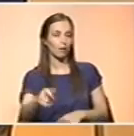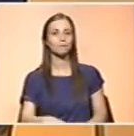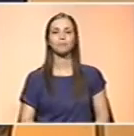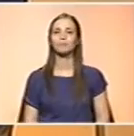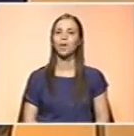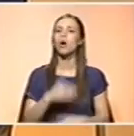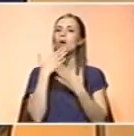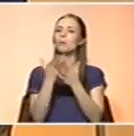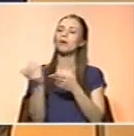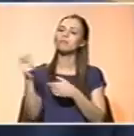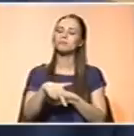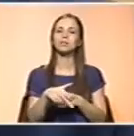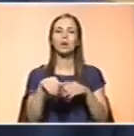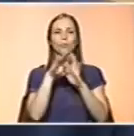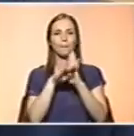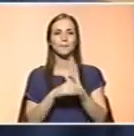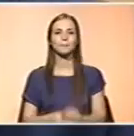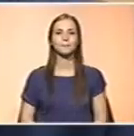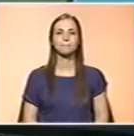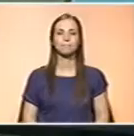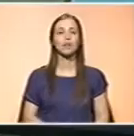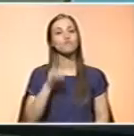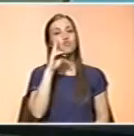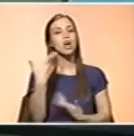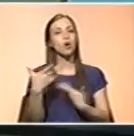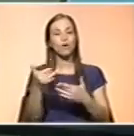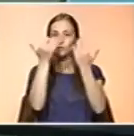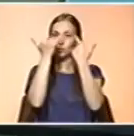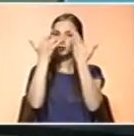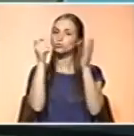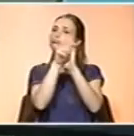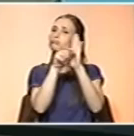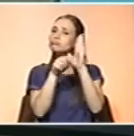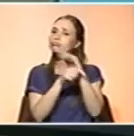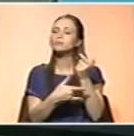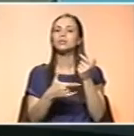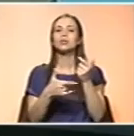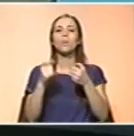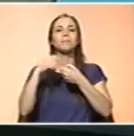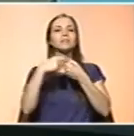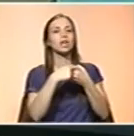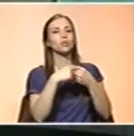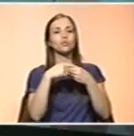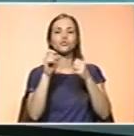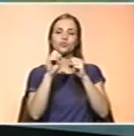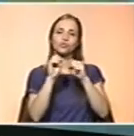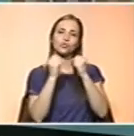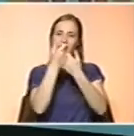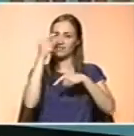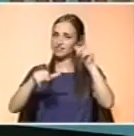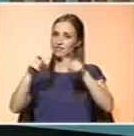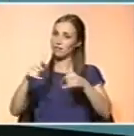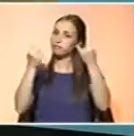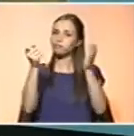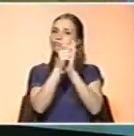Muito obrigada por ter vindo à Sociedade Civil. Muito obrigado. Veja agora as notícias das ações que estão marcadas pelos parceiros da Sociedade Civil para os próximos dias. É a hora de